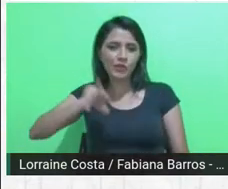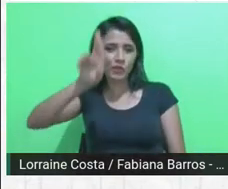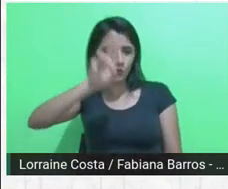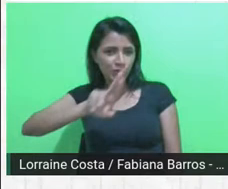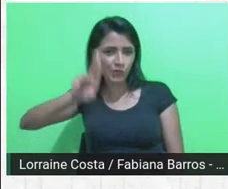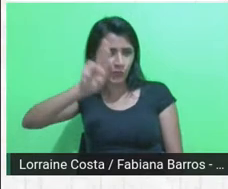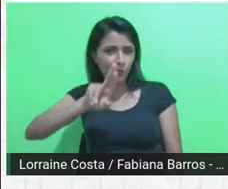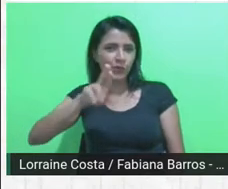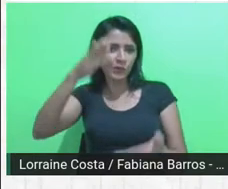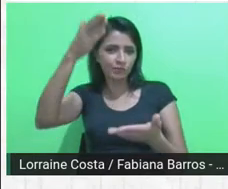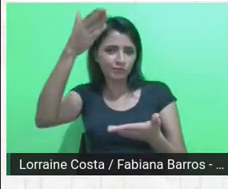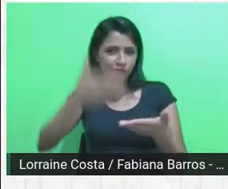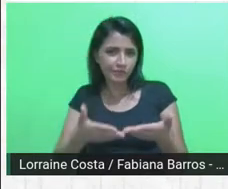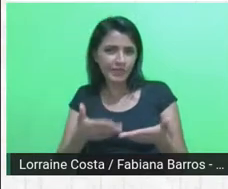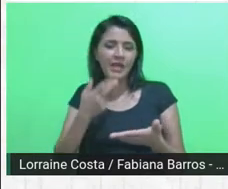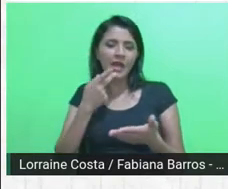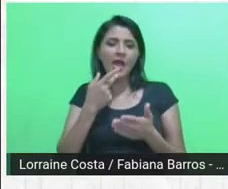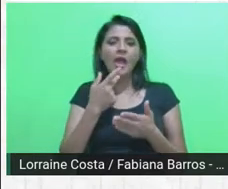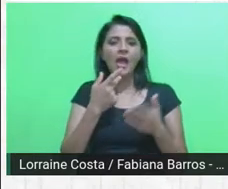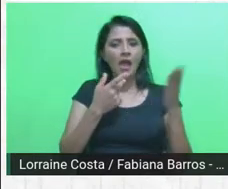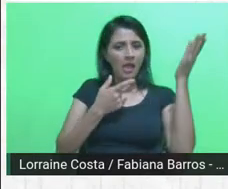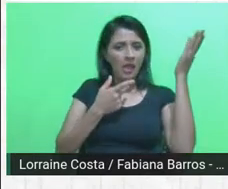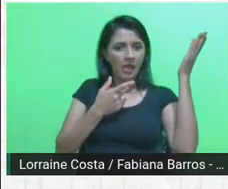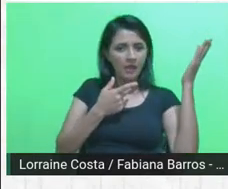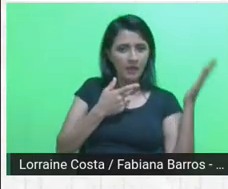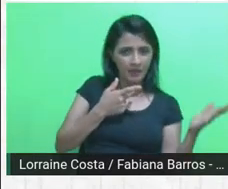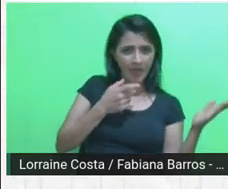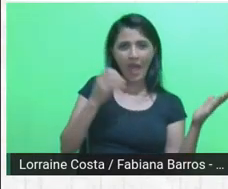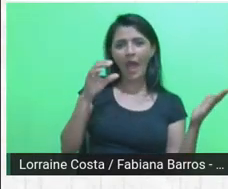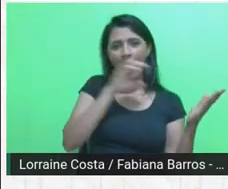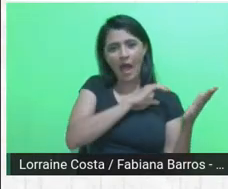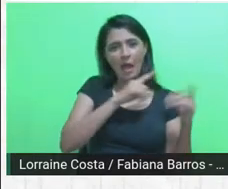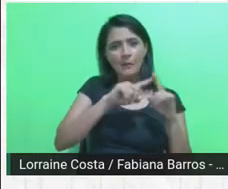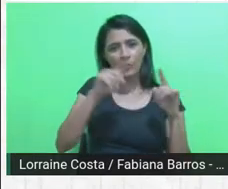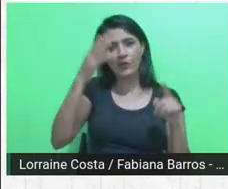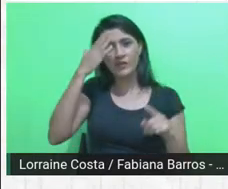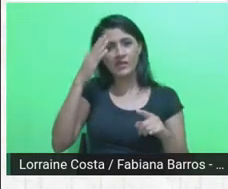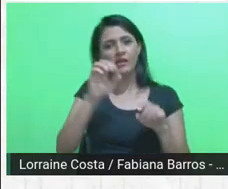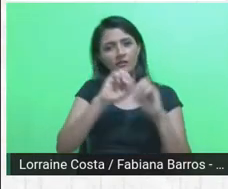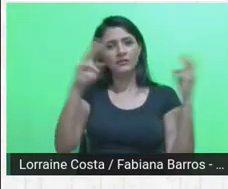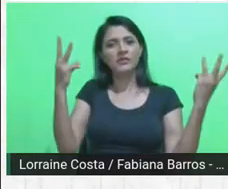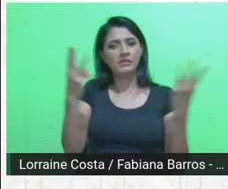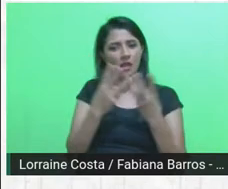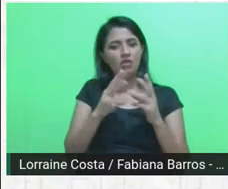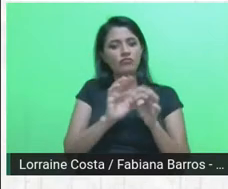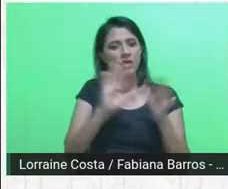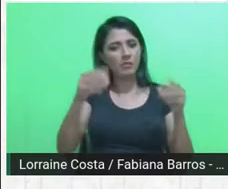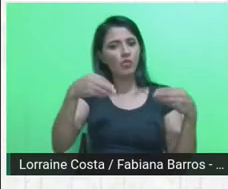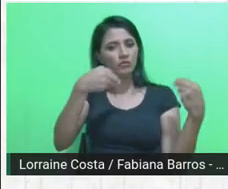vou citar passando rápido, porque eu sei que esses slides vão ficar à disposição,